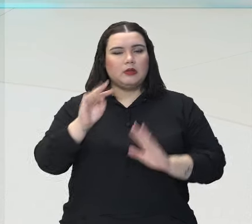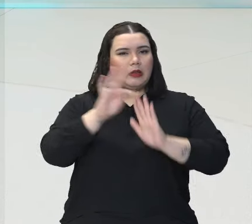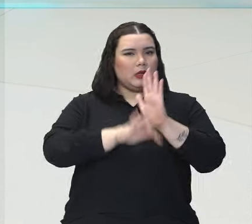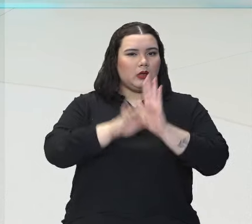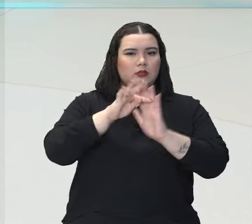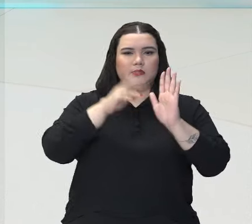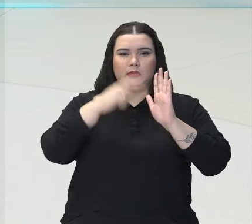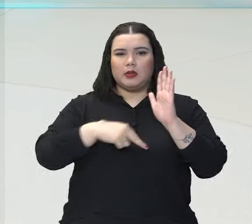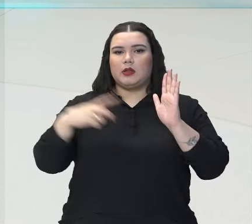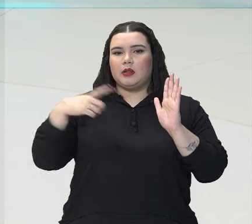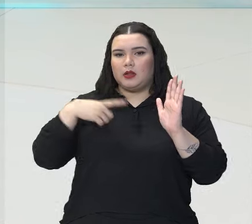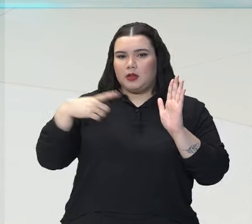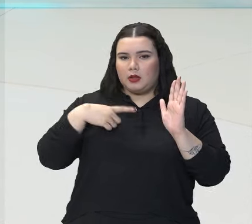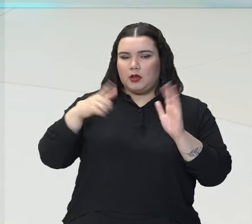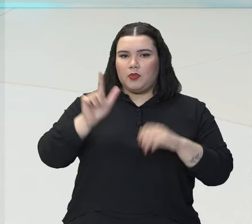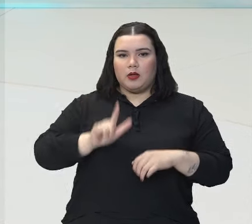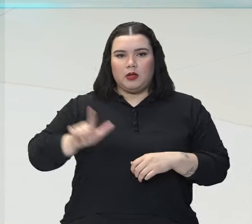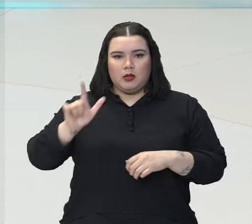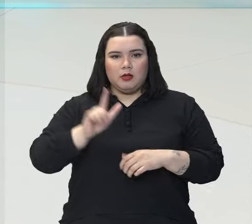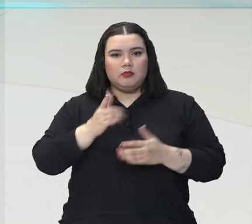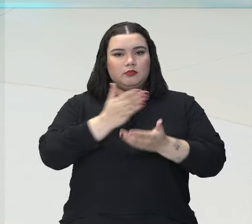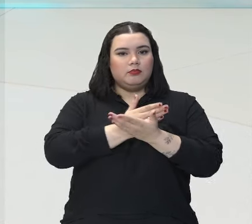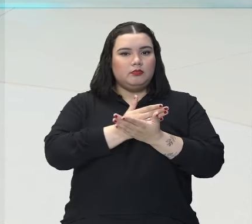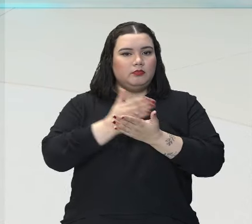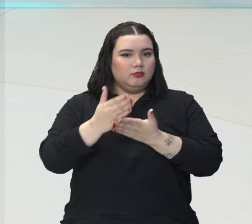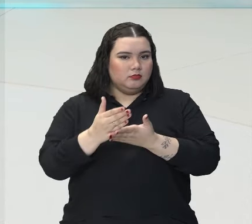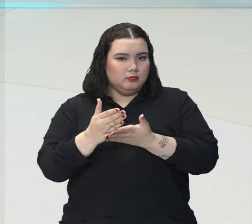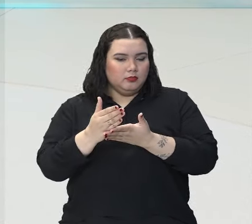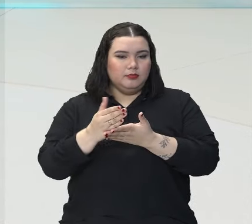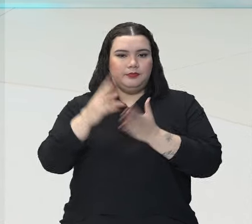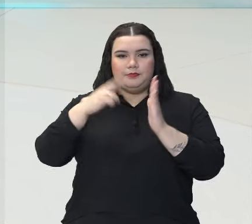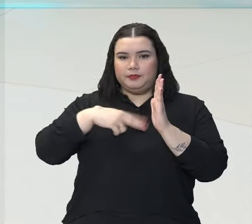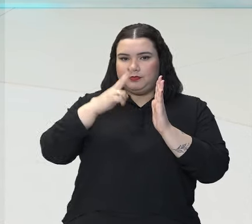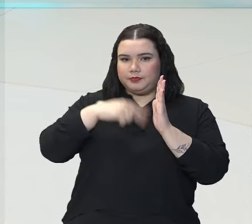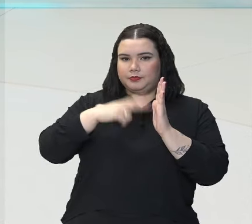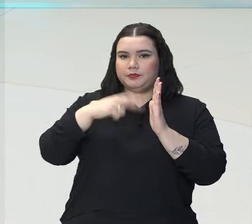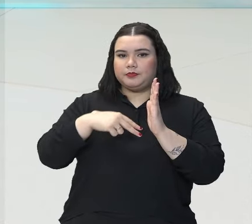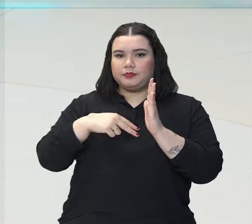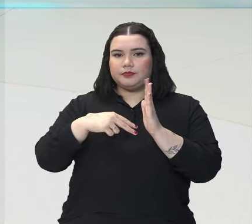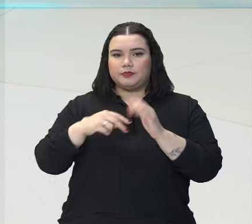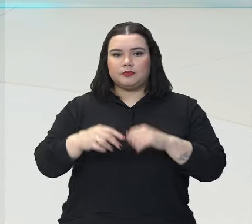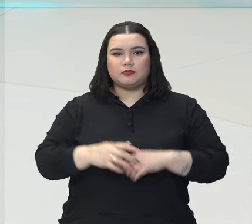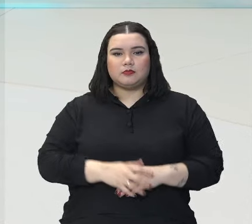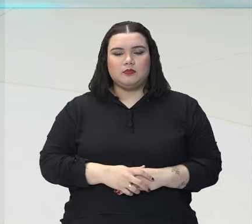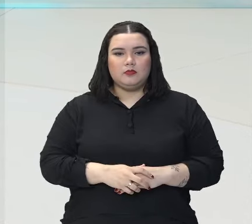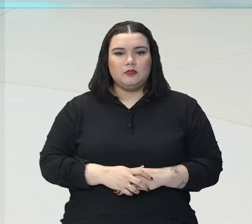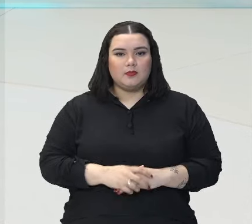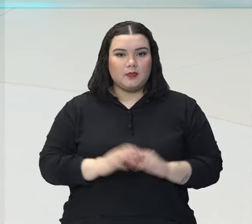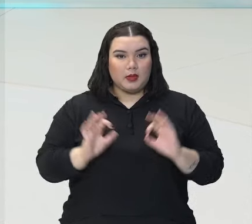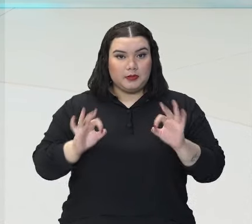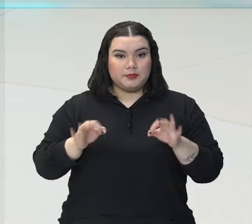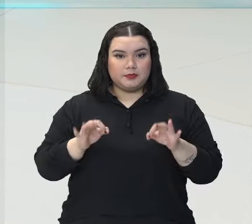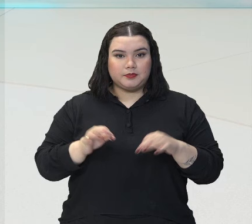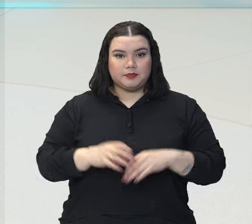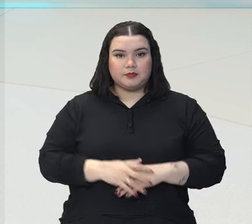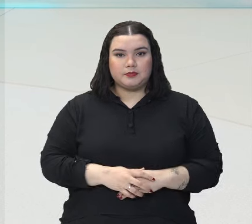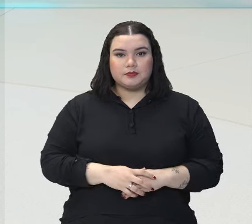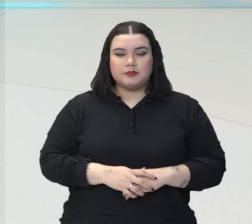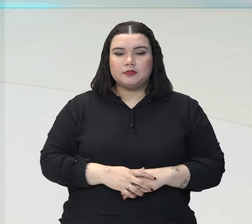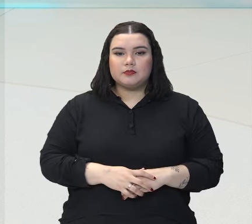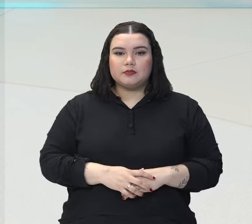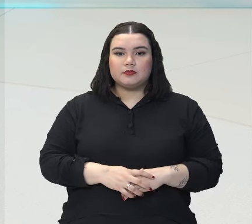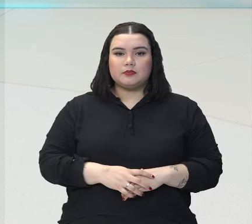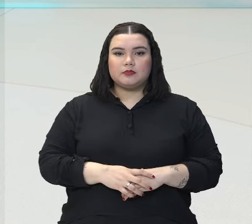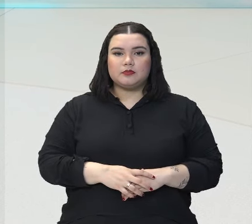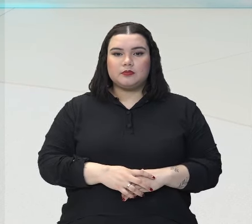textos literários, quando você começar as suas leituras, se não já começou, né? Então, observar